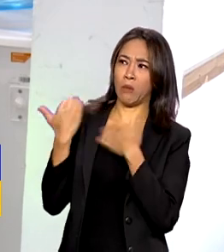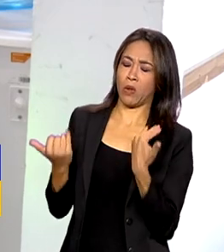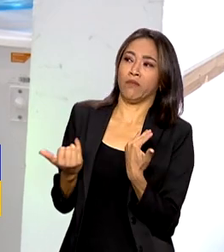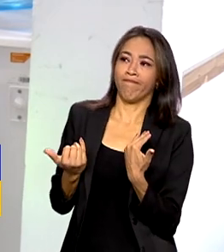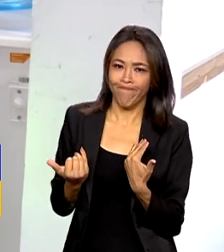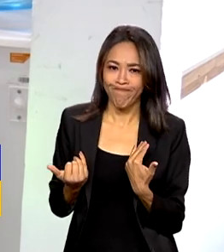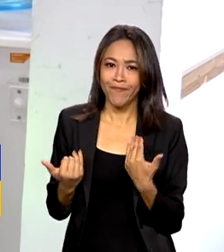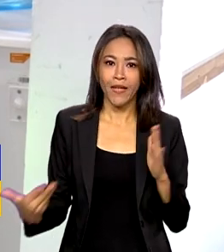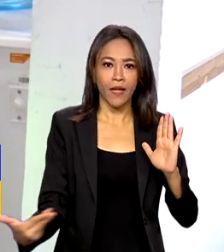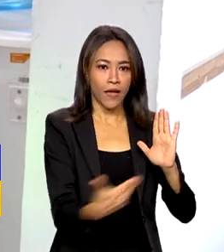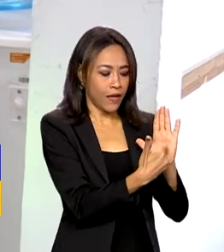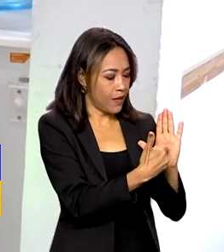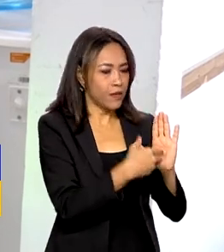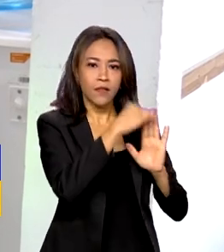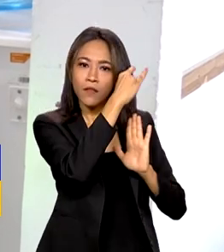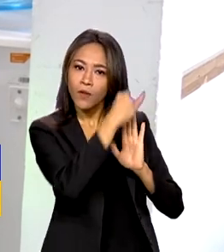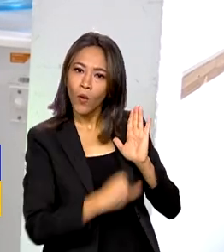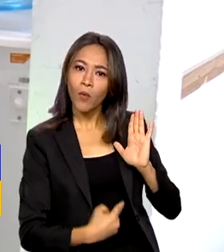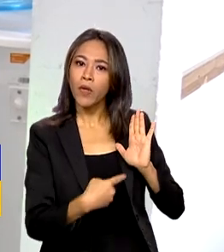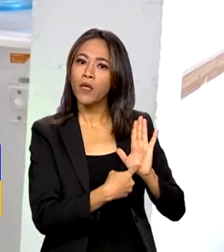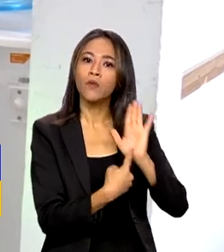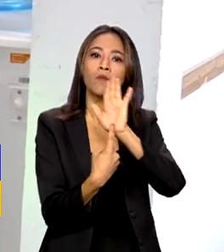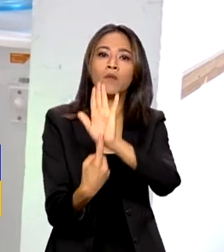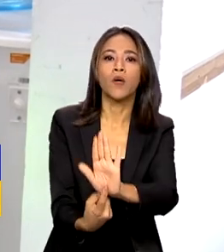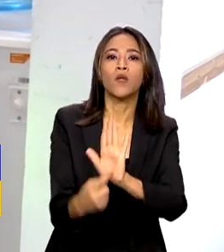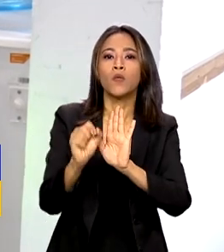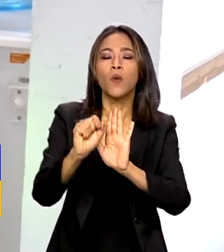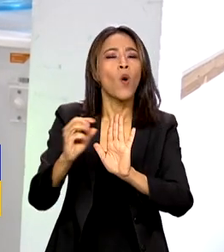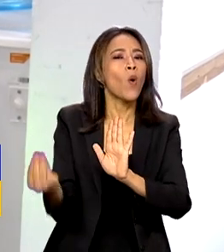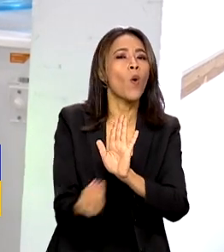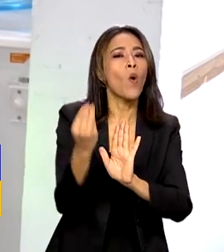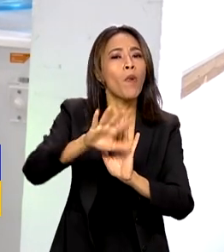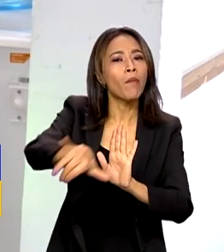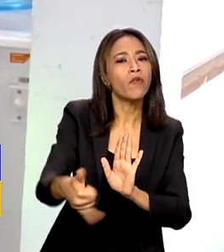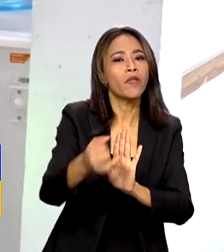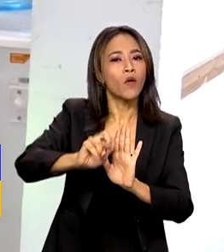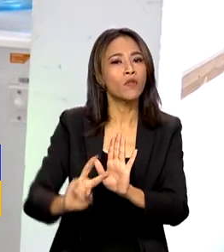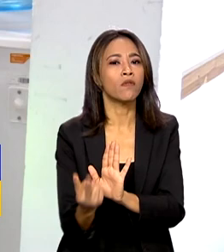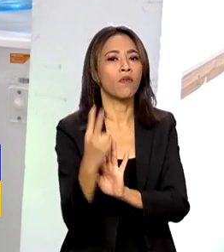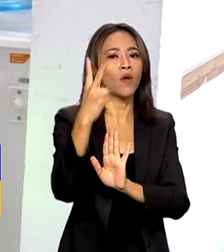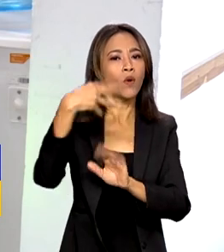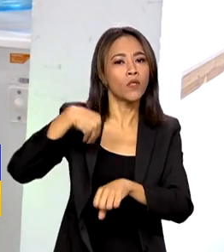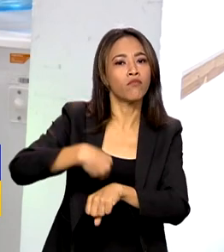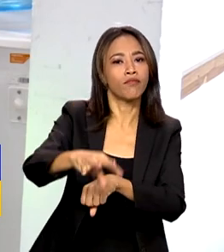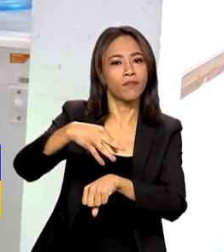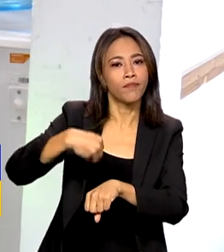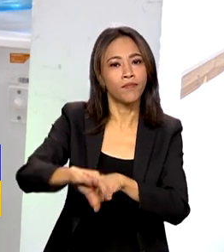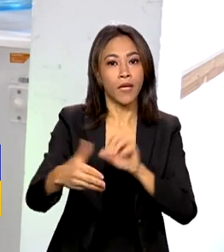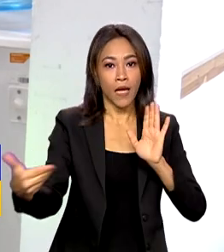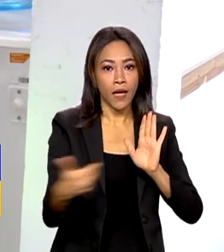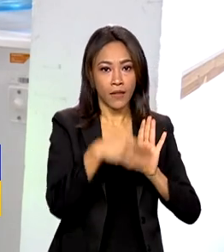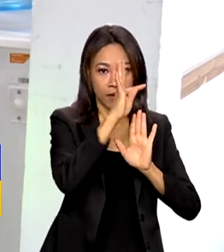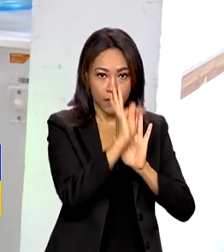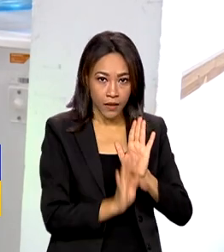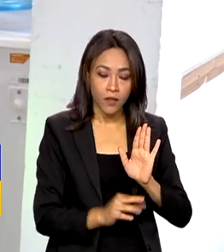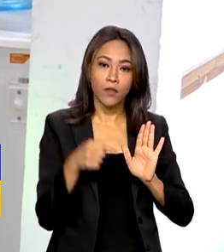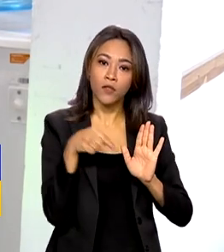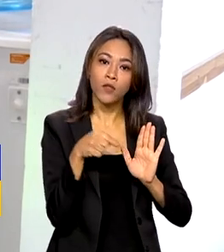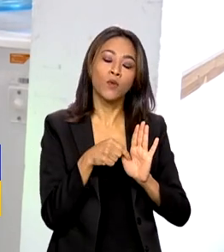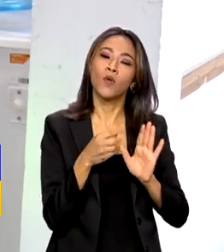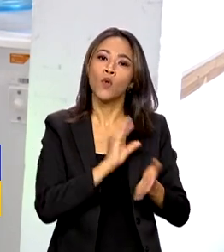resolução traz sugestões de como aproveitar os valores repassados. O texto sugere investimentos em